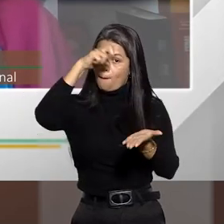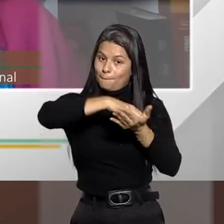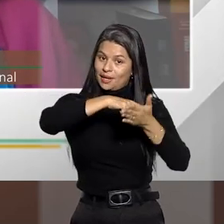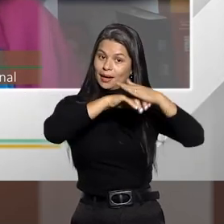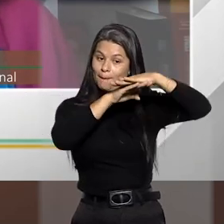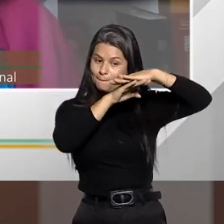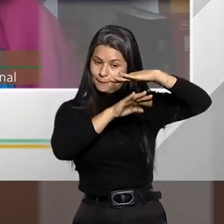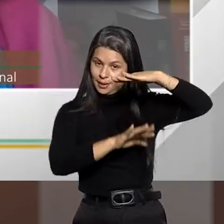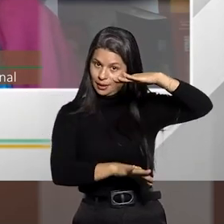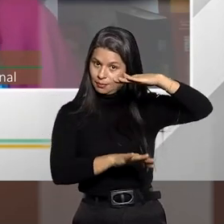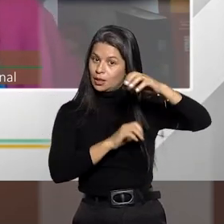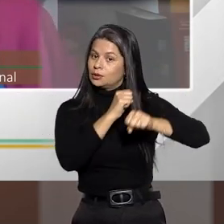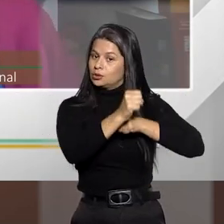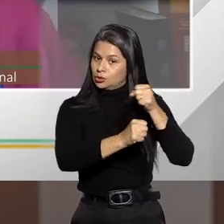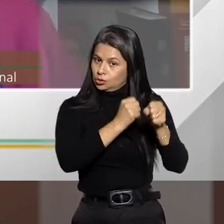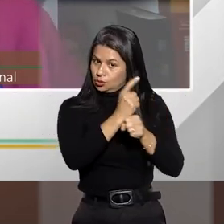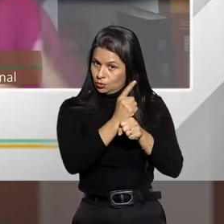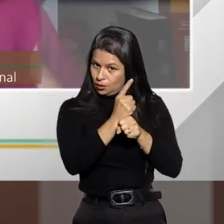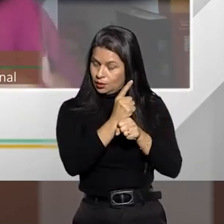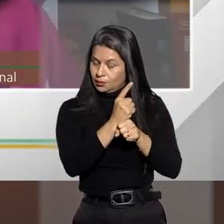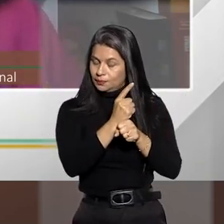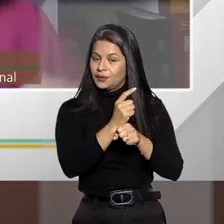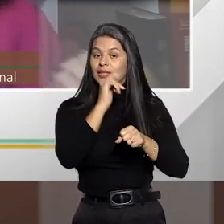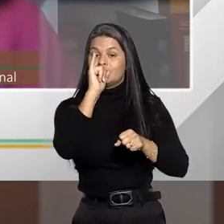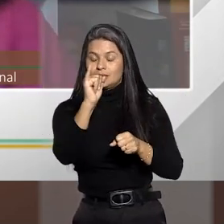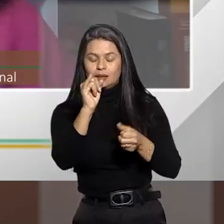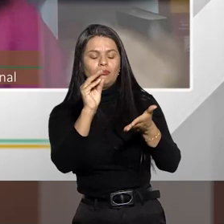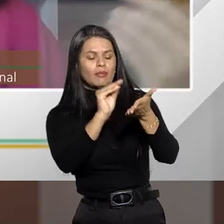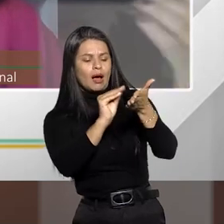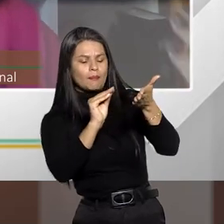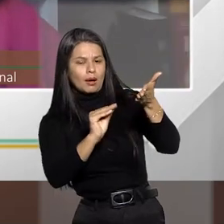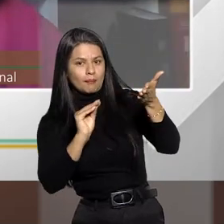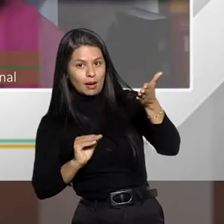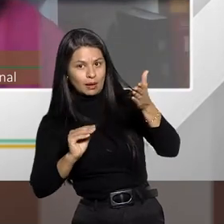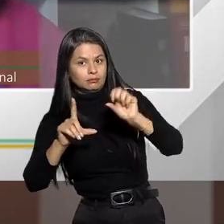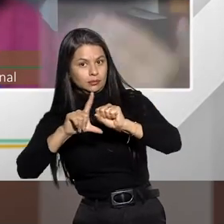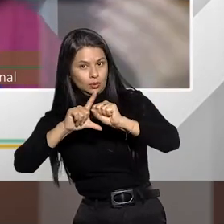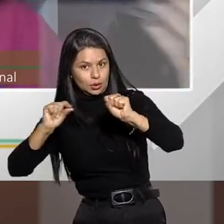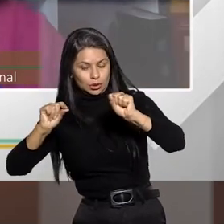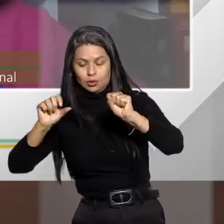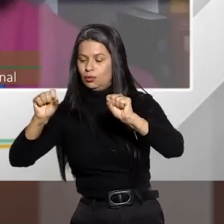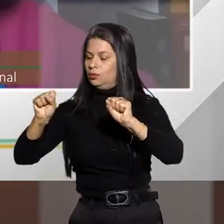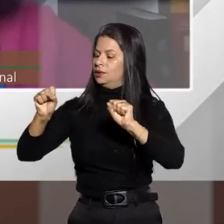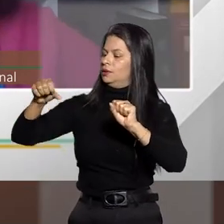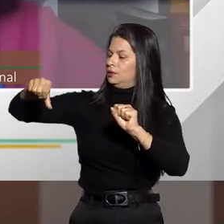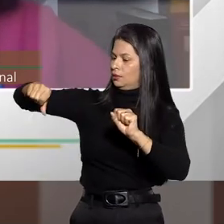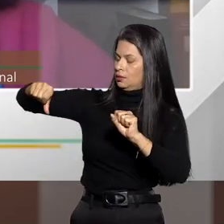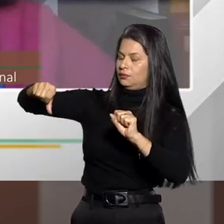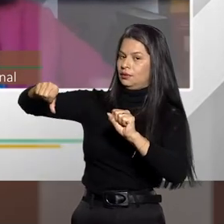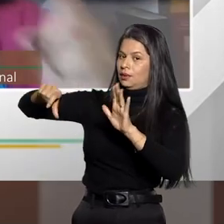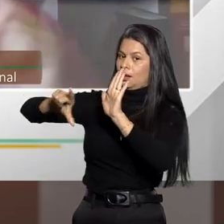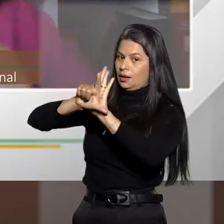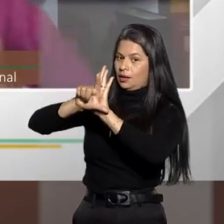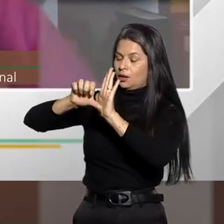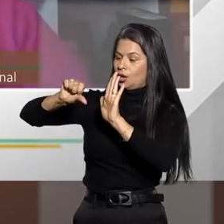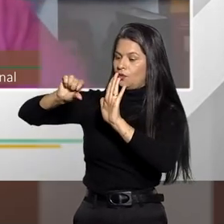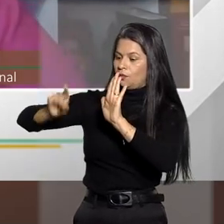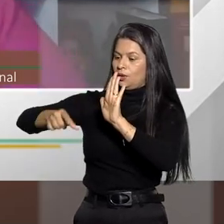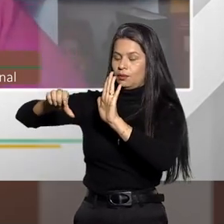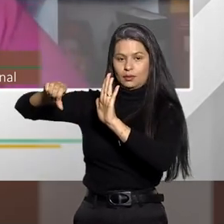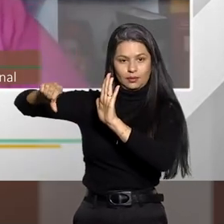até um ano, se o indivíduo preenche os requisitos do artigo 89 da Lei nº 9.099, o